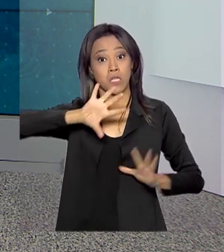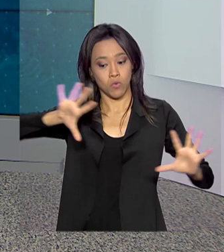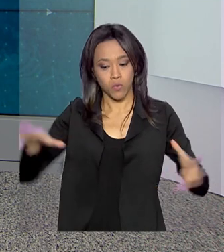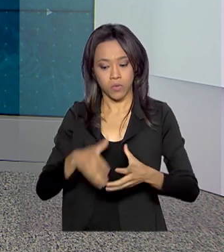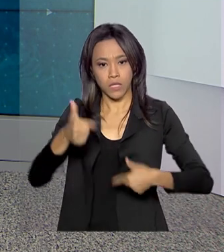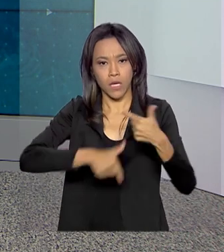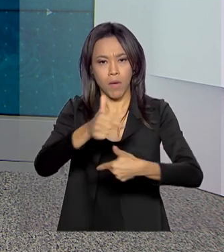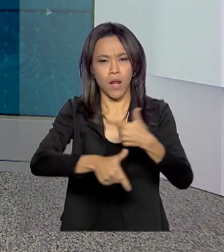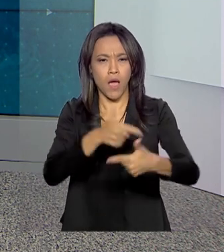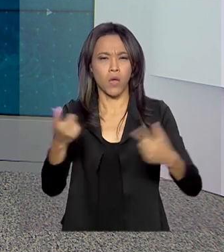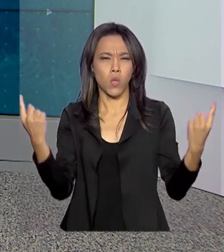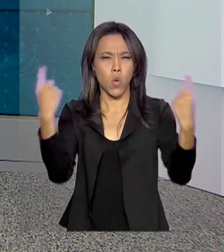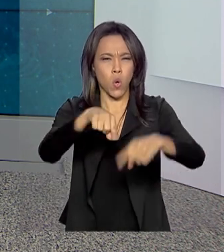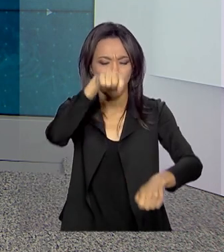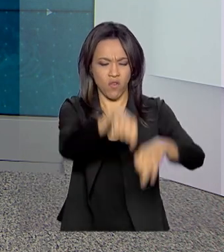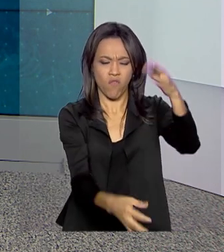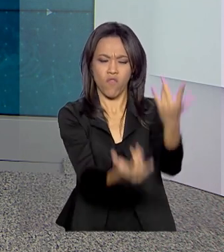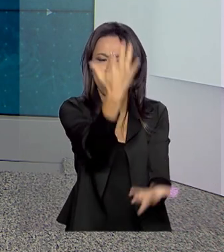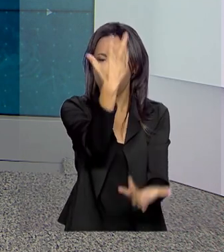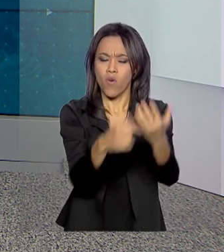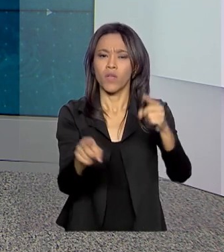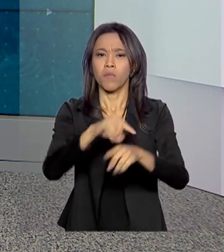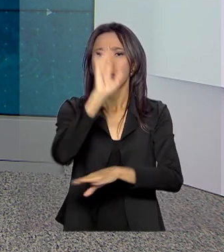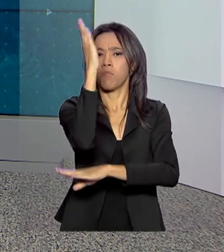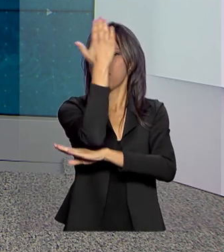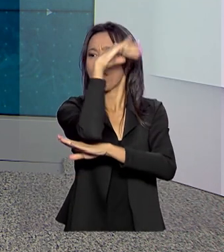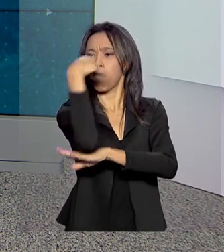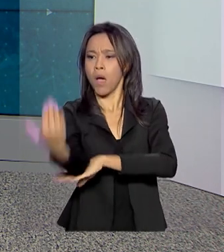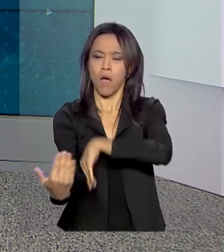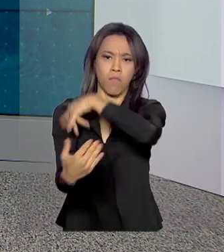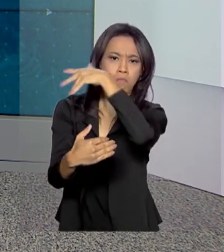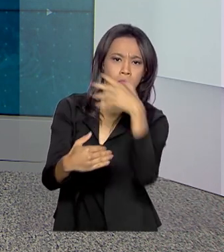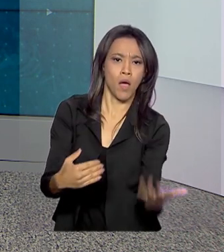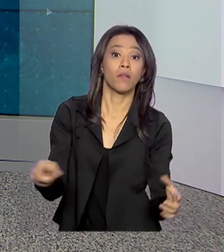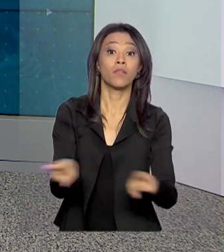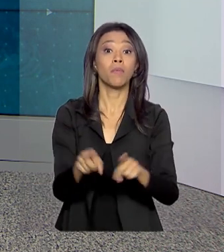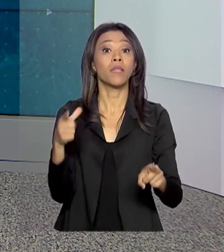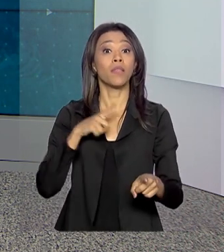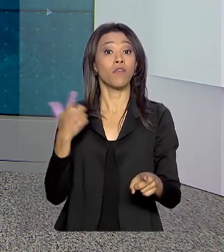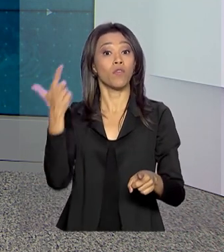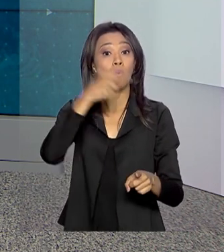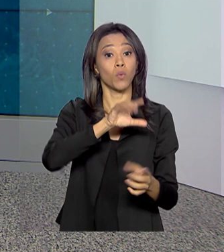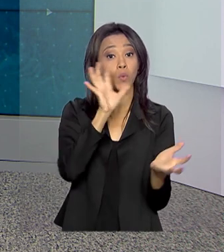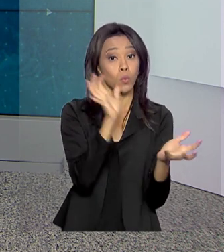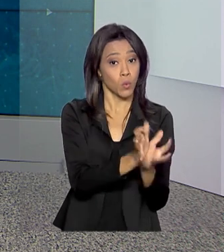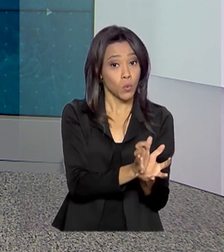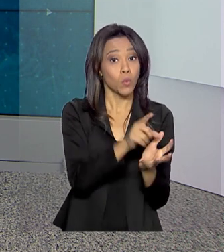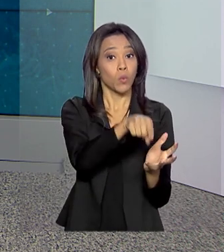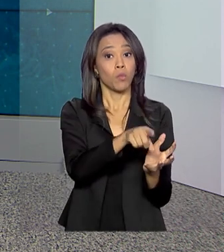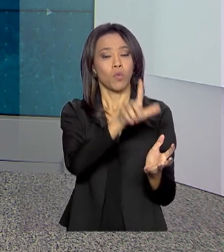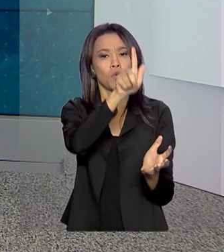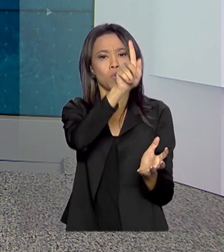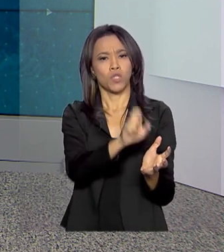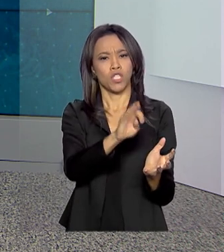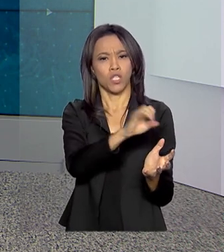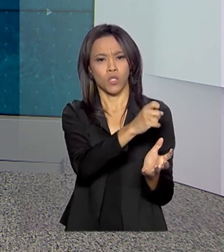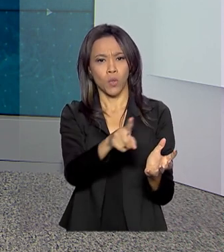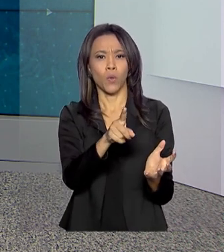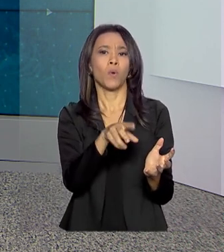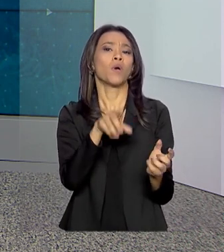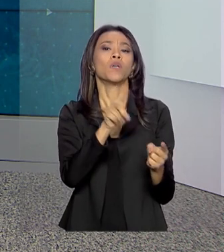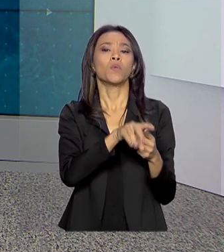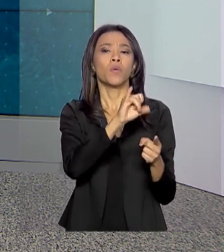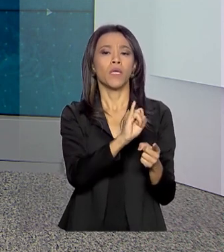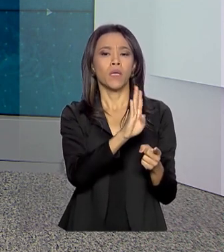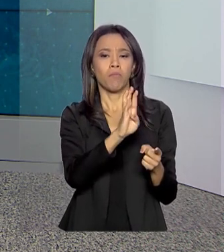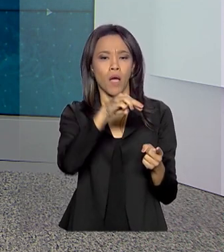fogo e também do desmatamento e garimpo ilegal. Participaram também o Centro Gestor e Operacional do Sistema de Proteção da Amazônia, que é o CESIPAM, do